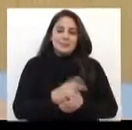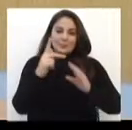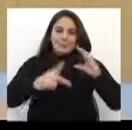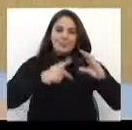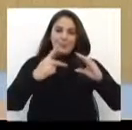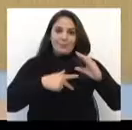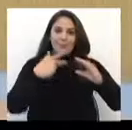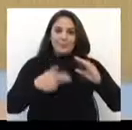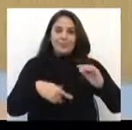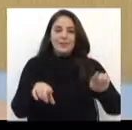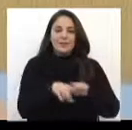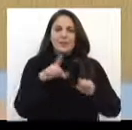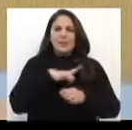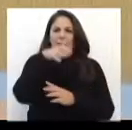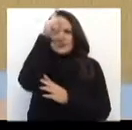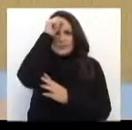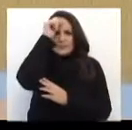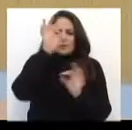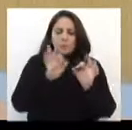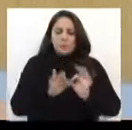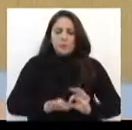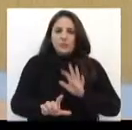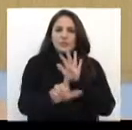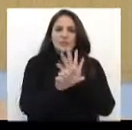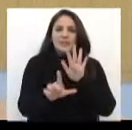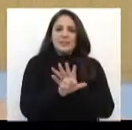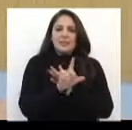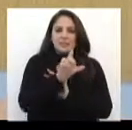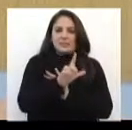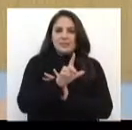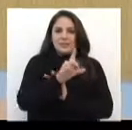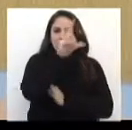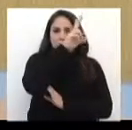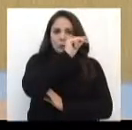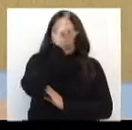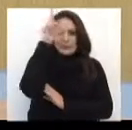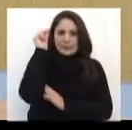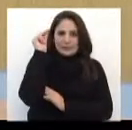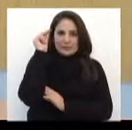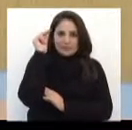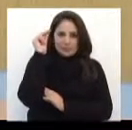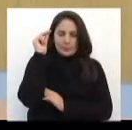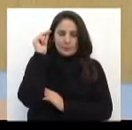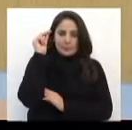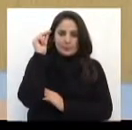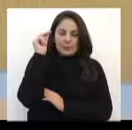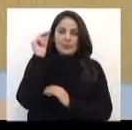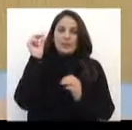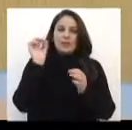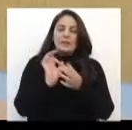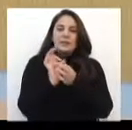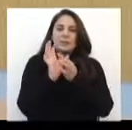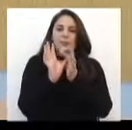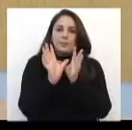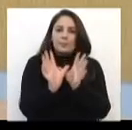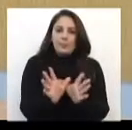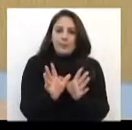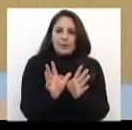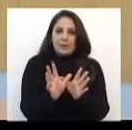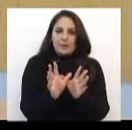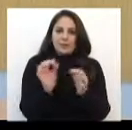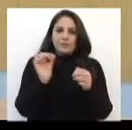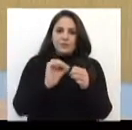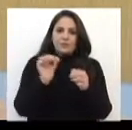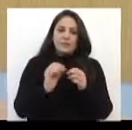Câmara de Vereadores está analisando o projeto de lei do Poder Executivo, que autoriza o município a fazer a concessão do prédio da